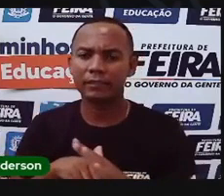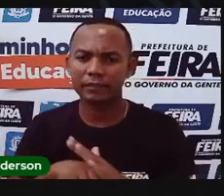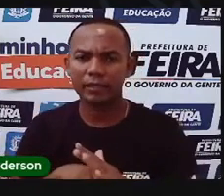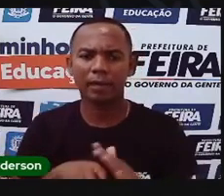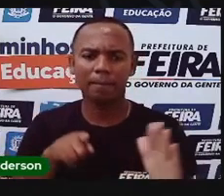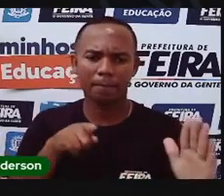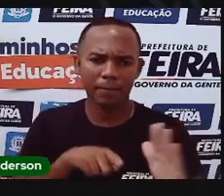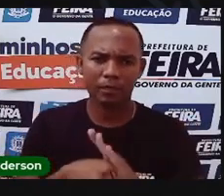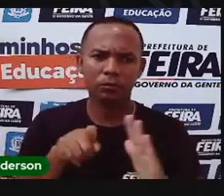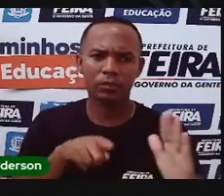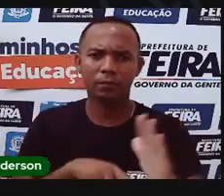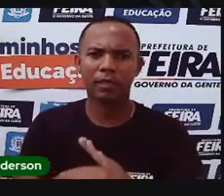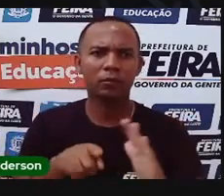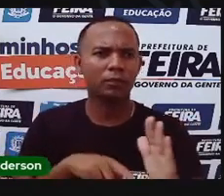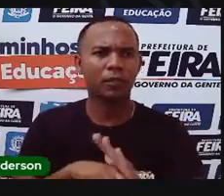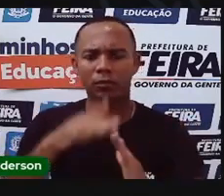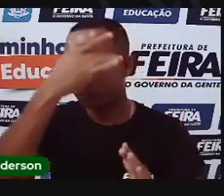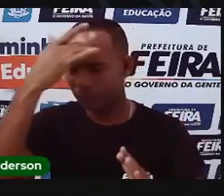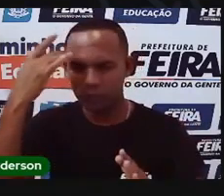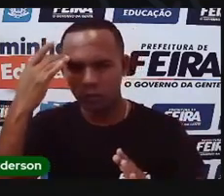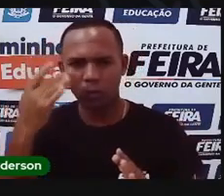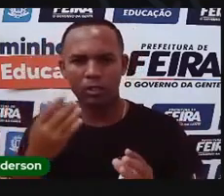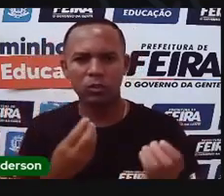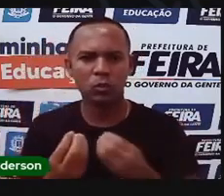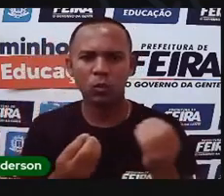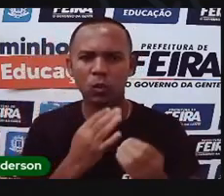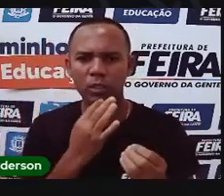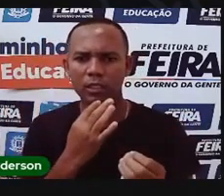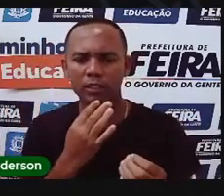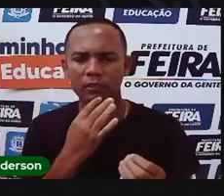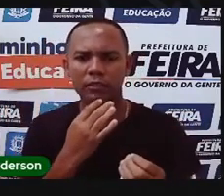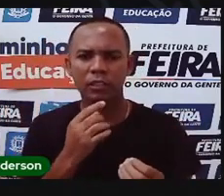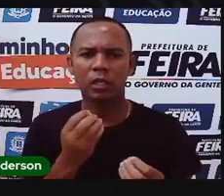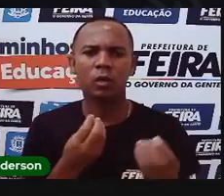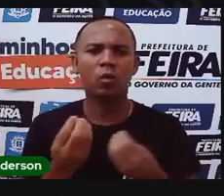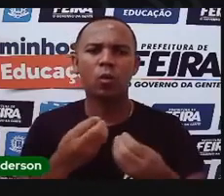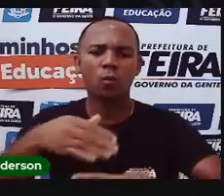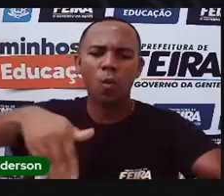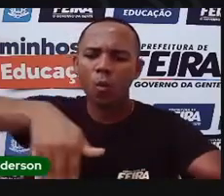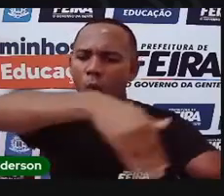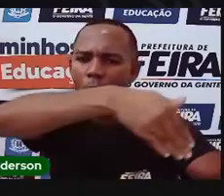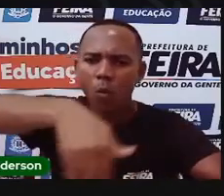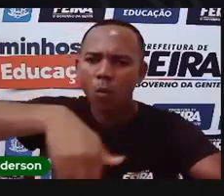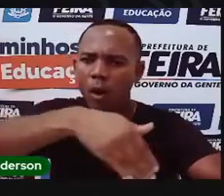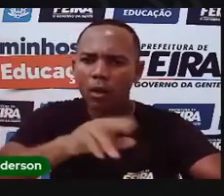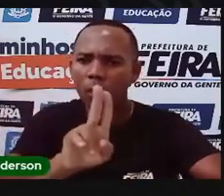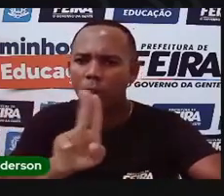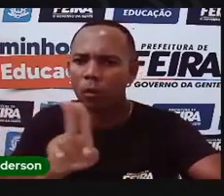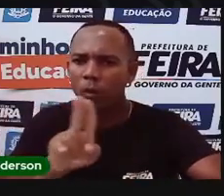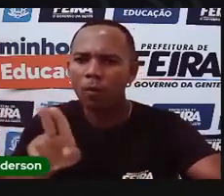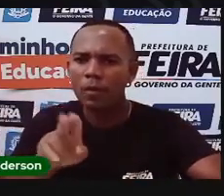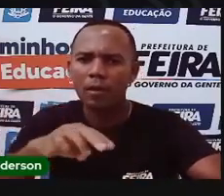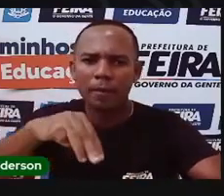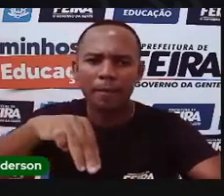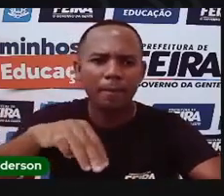Olha, você já ouviu falar sobre Maria Quitéria? Você nunca ouviu falar? Mas olha, você passou na avenida. Vamos tentar descobrir um pouco mais sobre a história da nossa